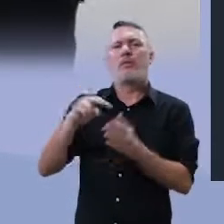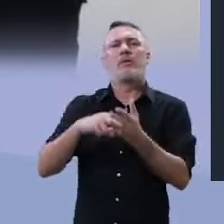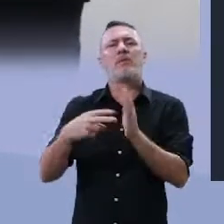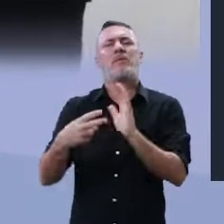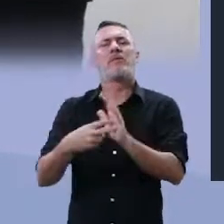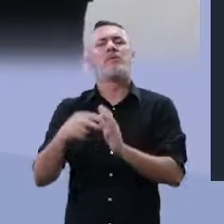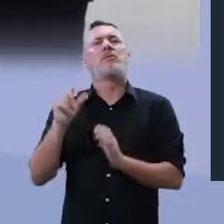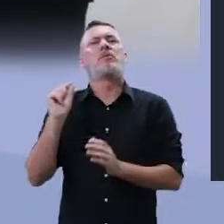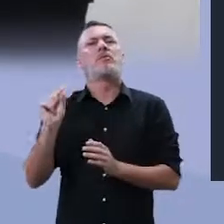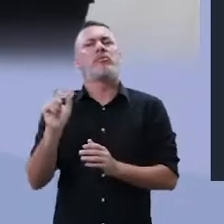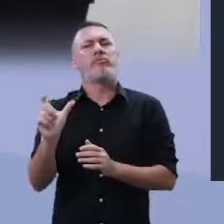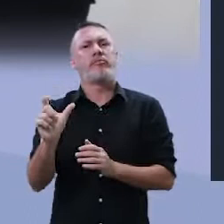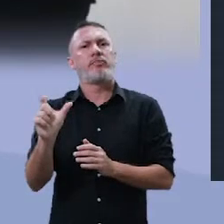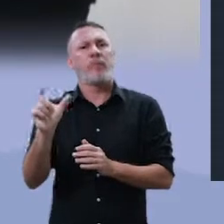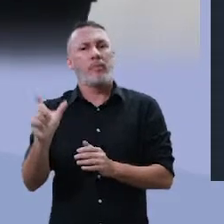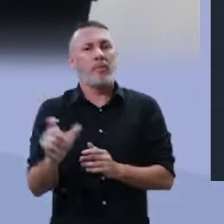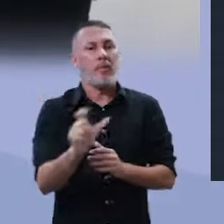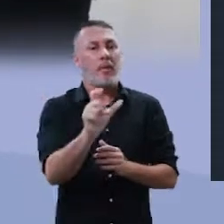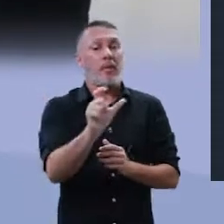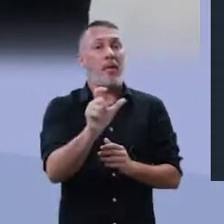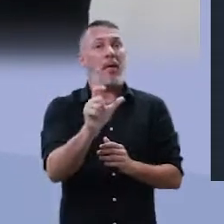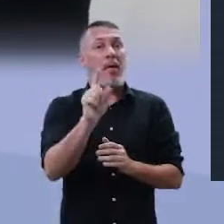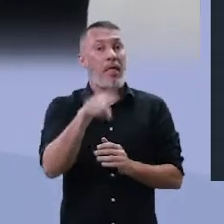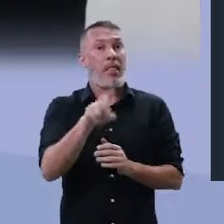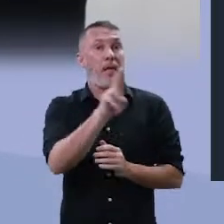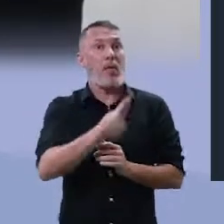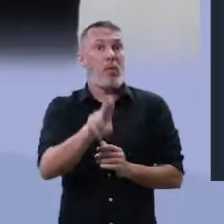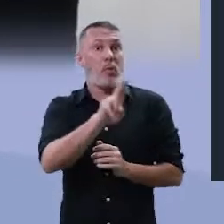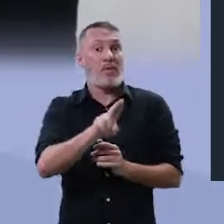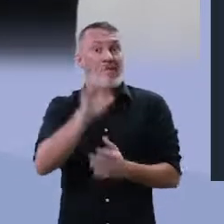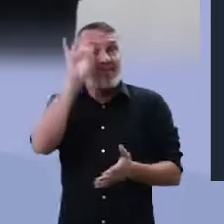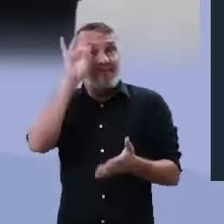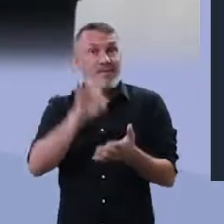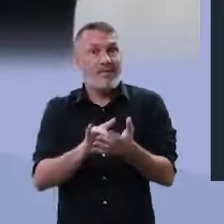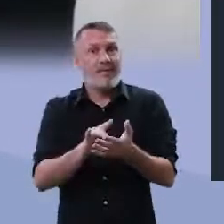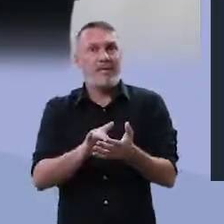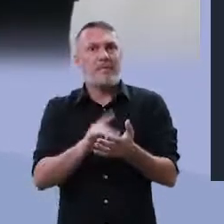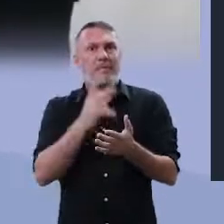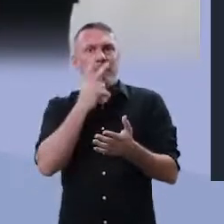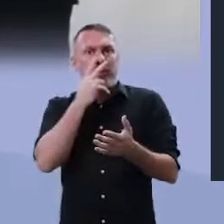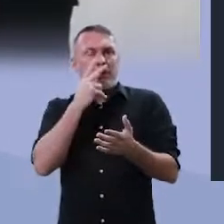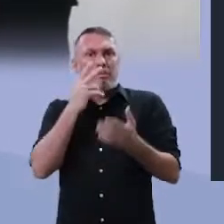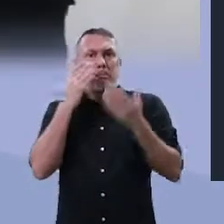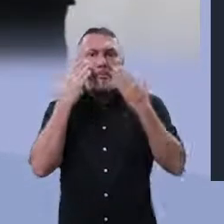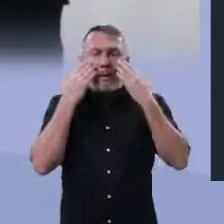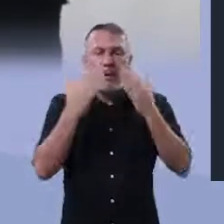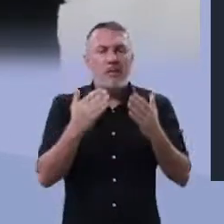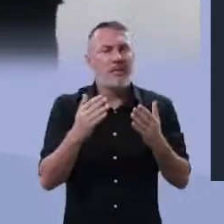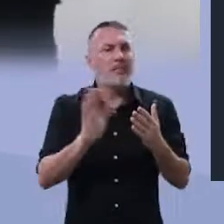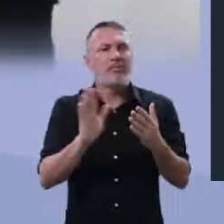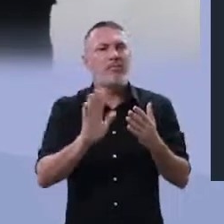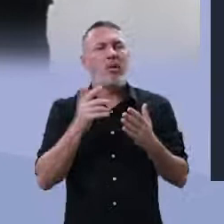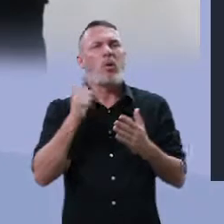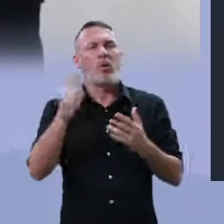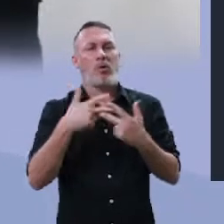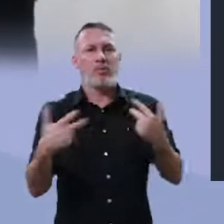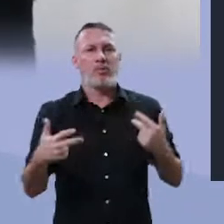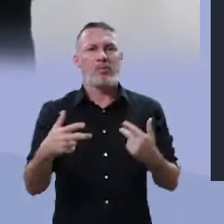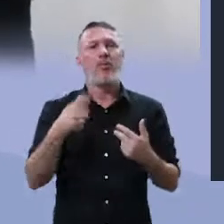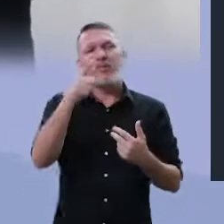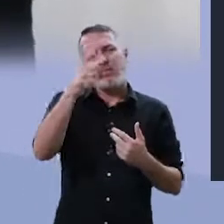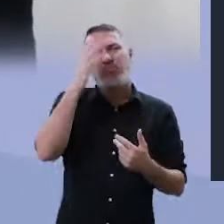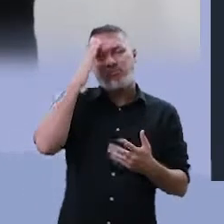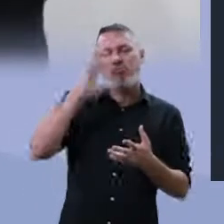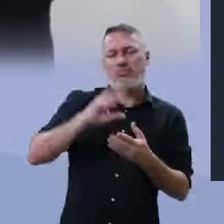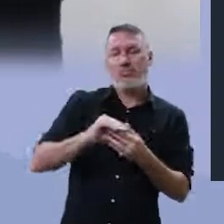Usar a palavra de modo não verdadeiro, inverossímil. Quando nós pensamos em